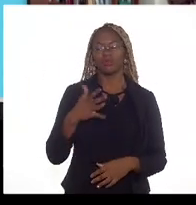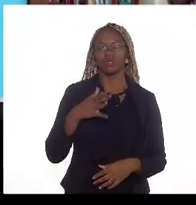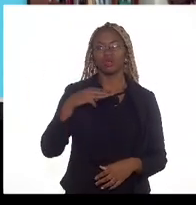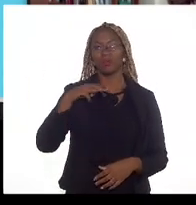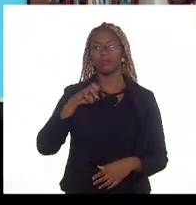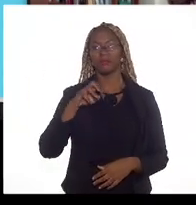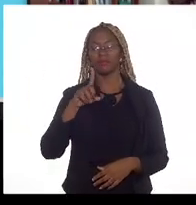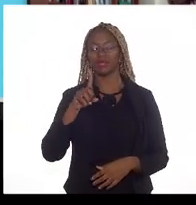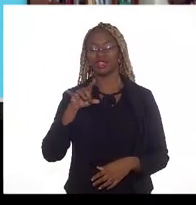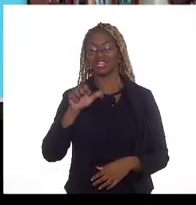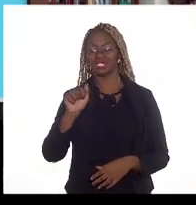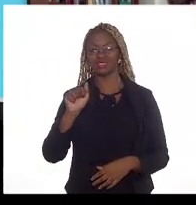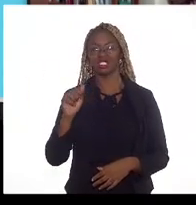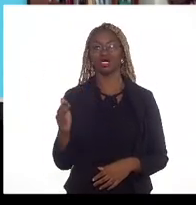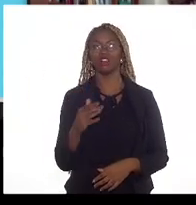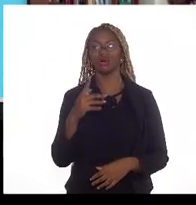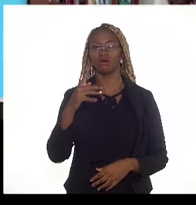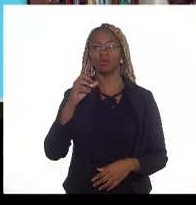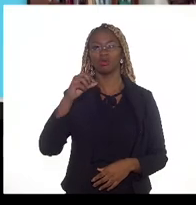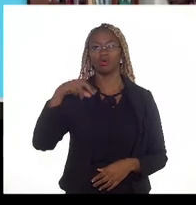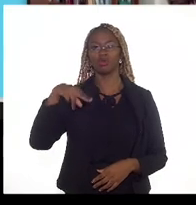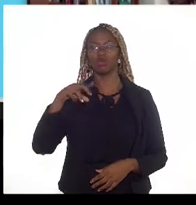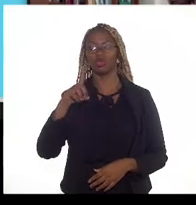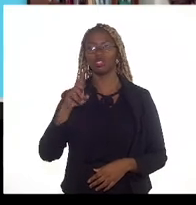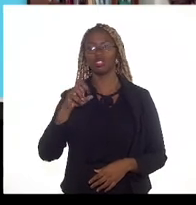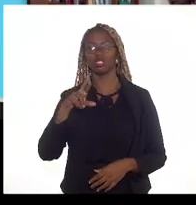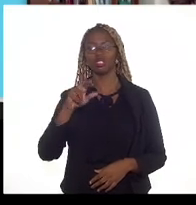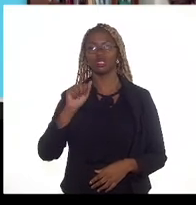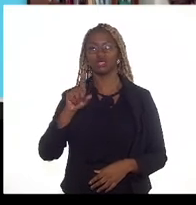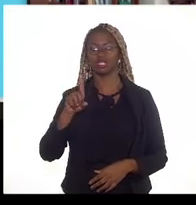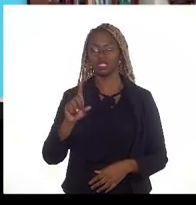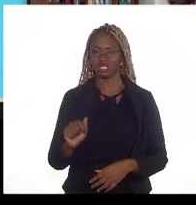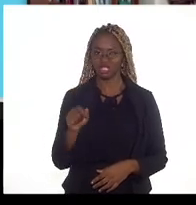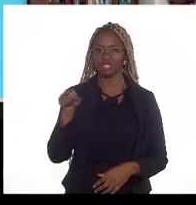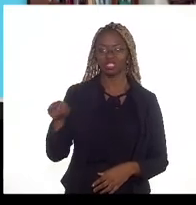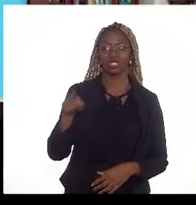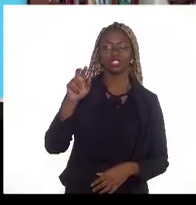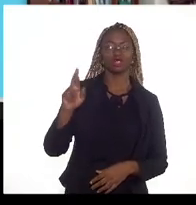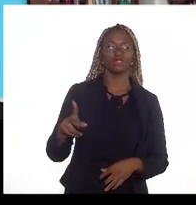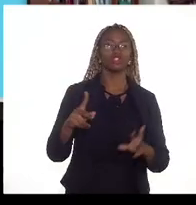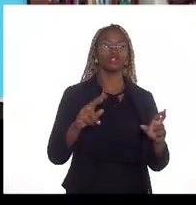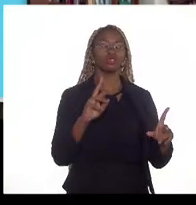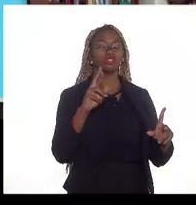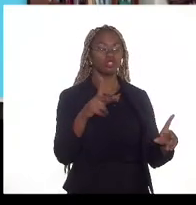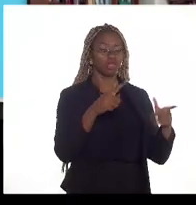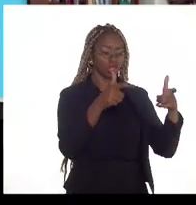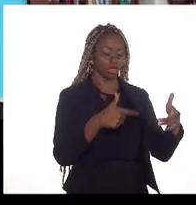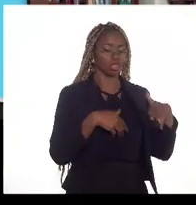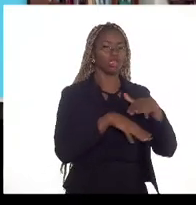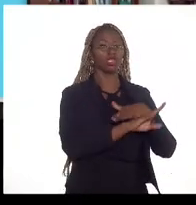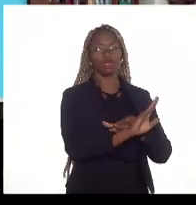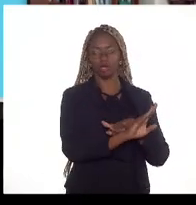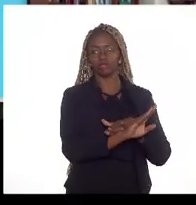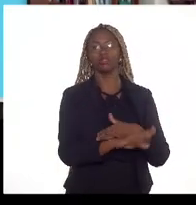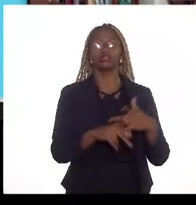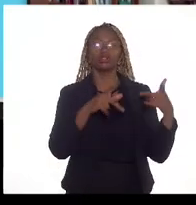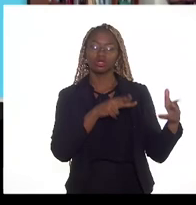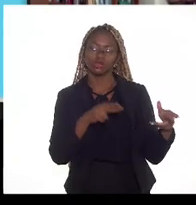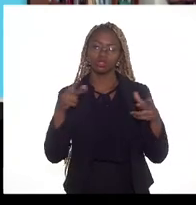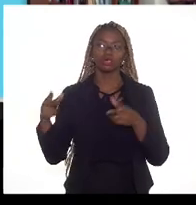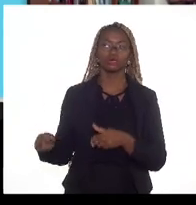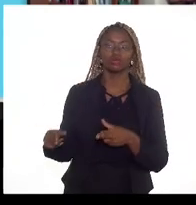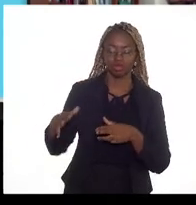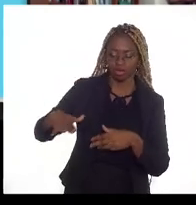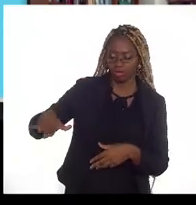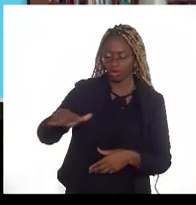desses diferentes fluidos que se encontram em diferentes reservatórios em um mesmo campo de